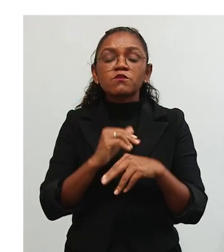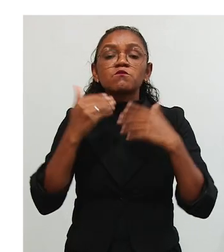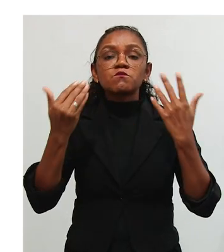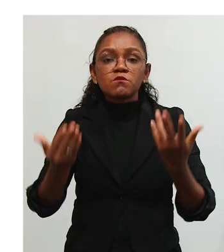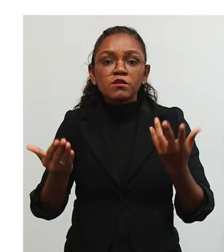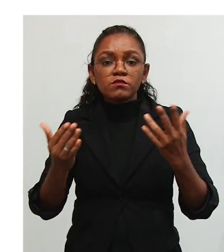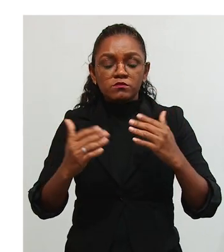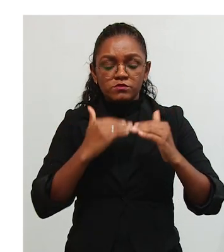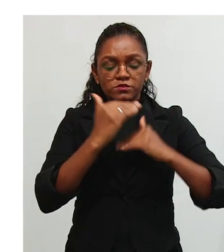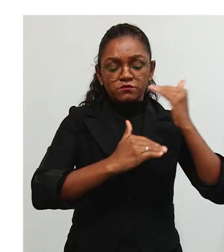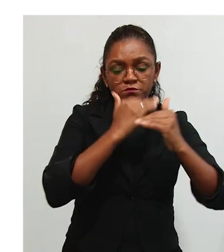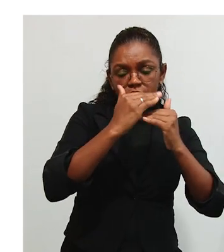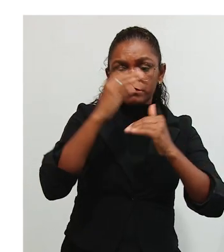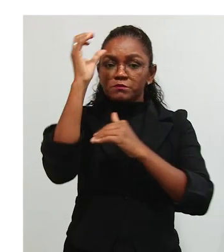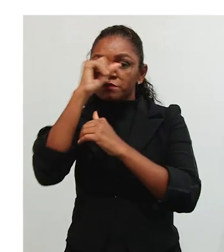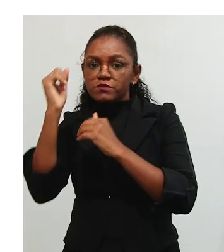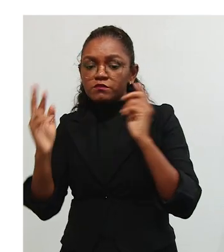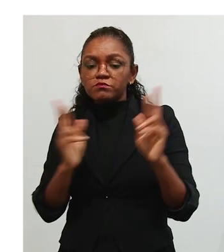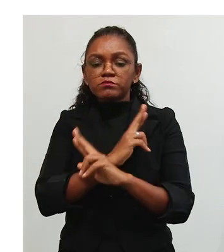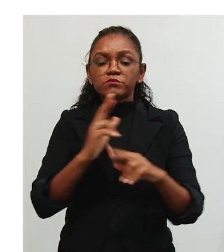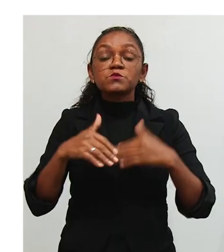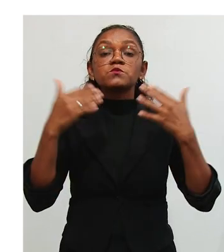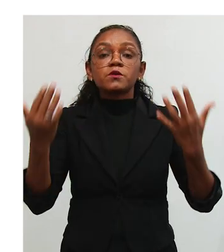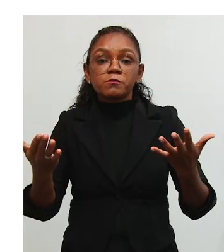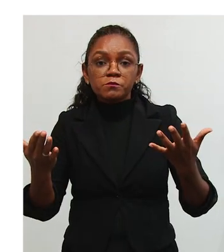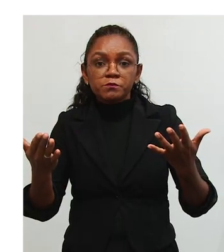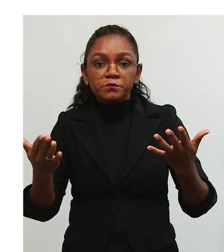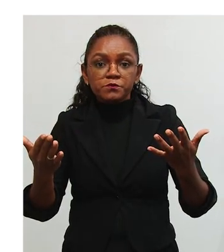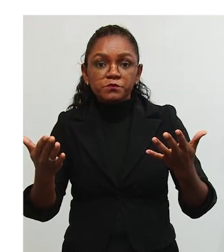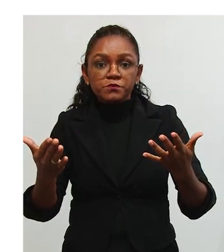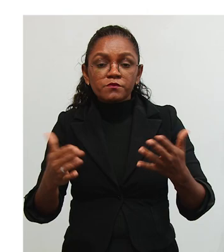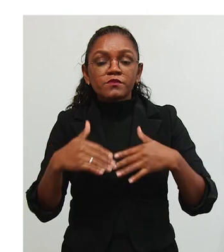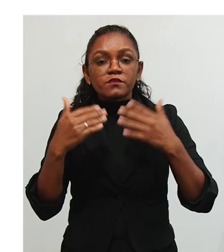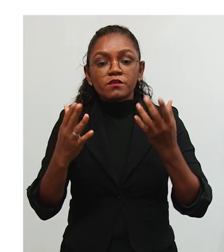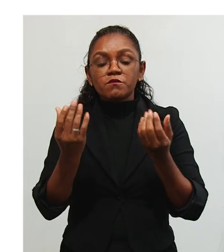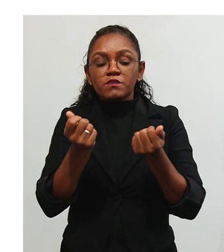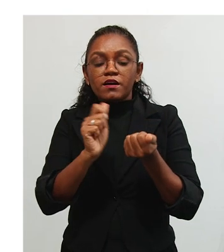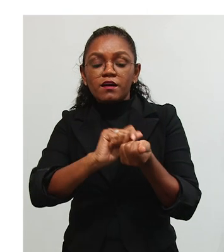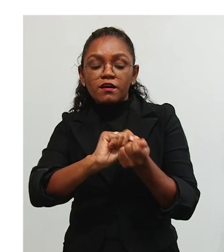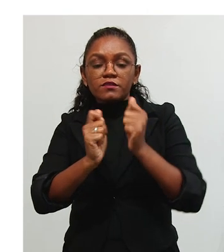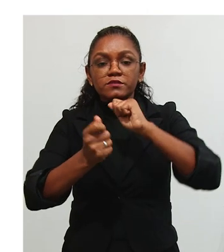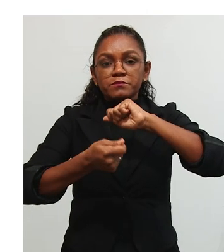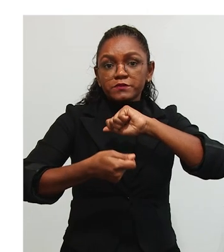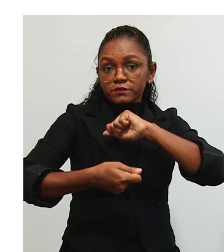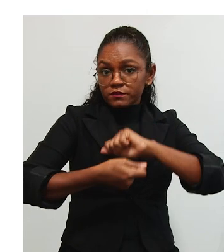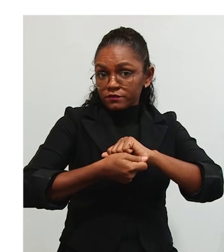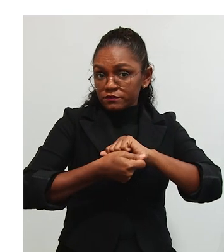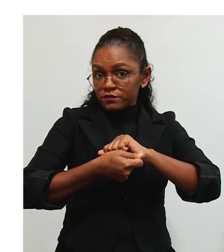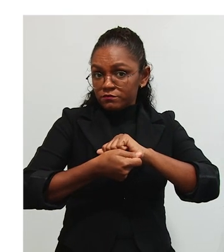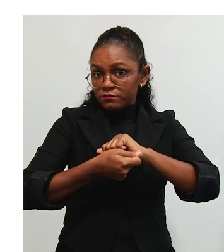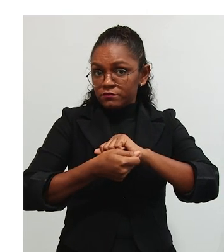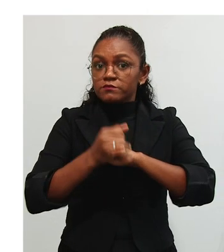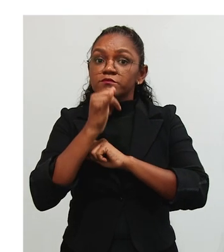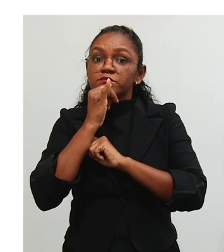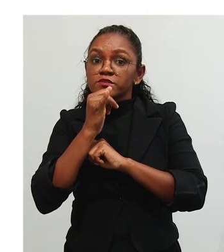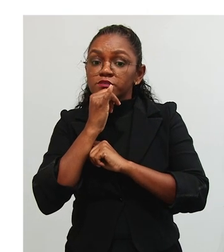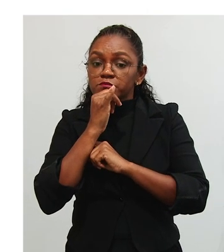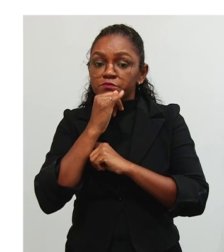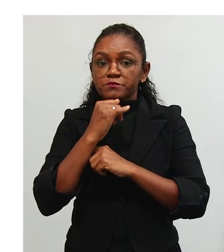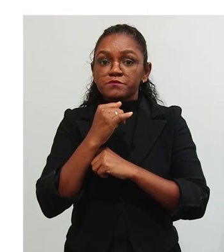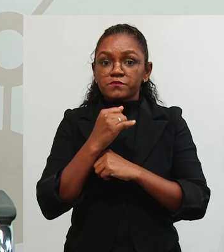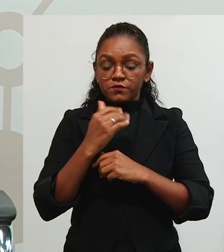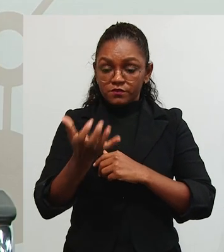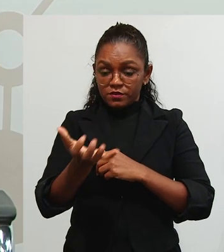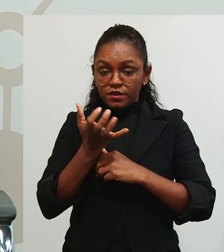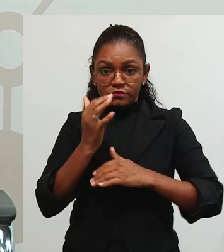aprendizagem, qual é a relação, então, desse desenvolvimento e da aprendizagem? É uma aprendizagem, ela vai se adaptar àquilo